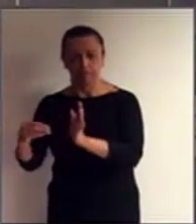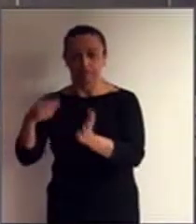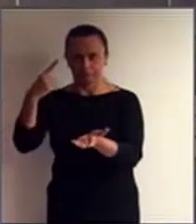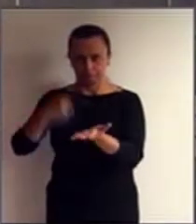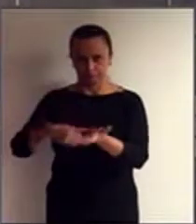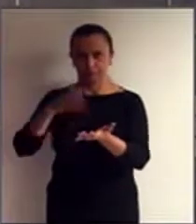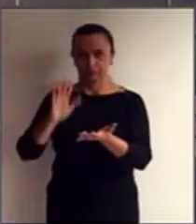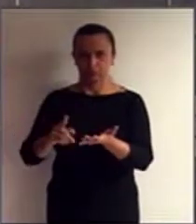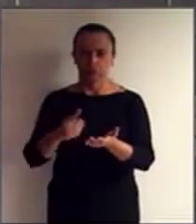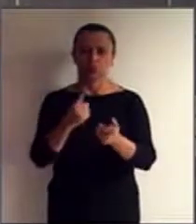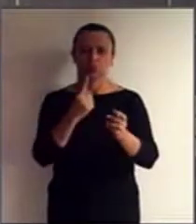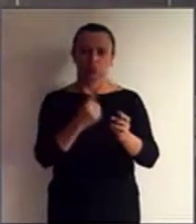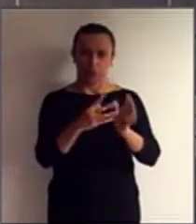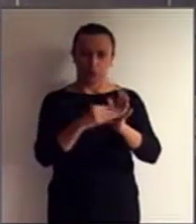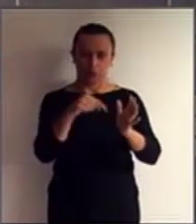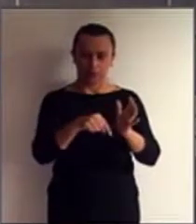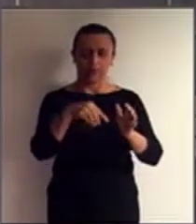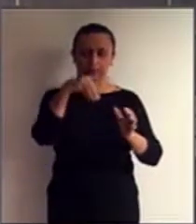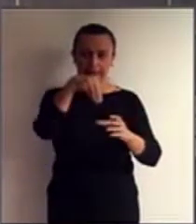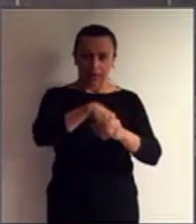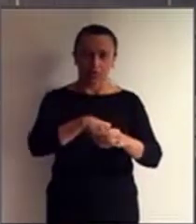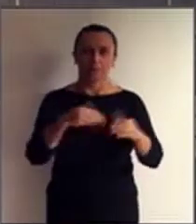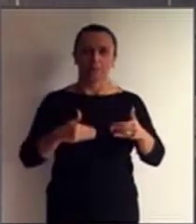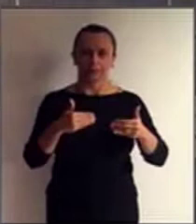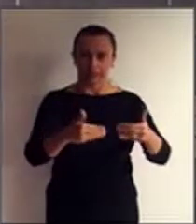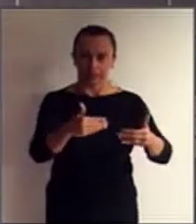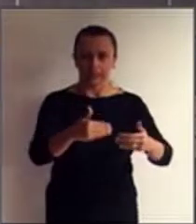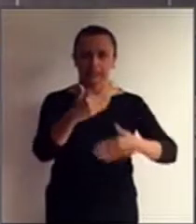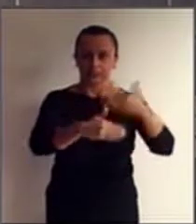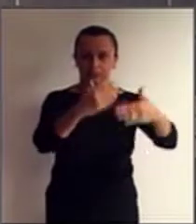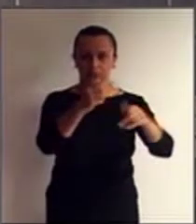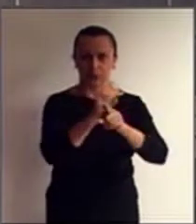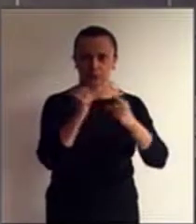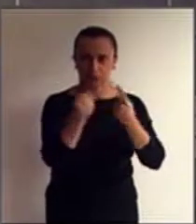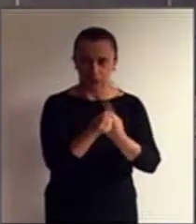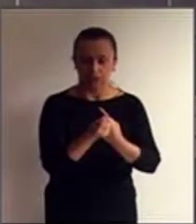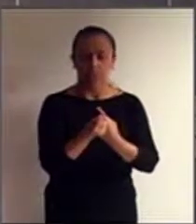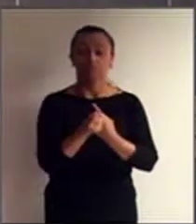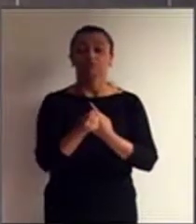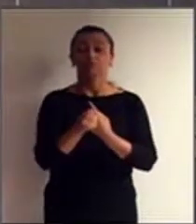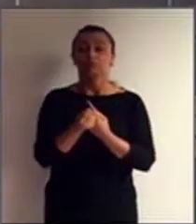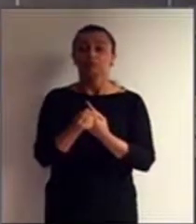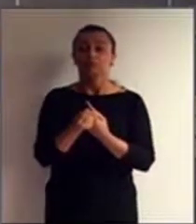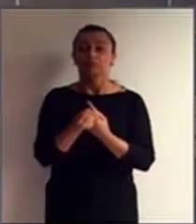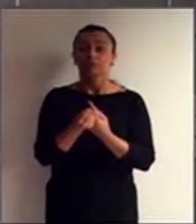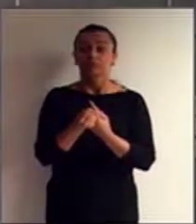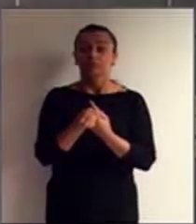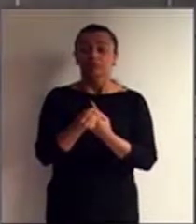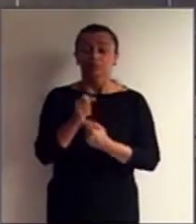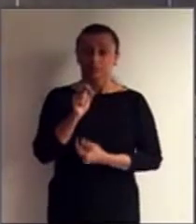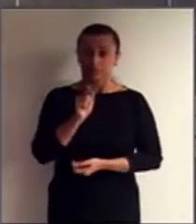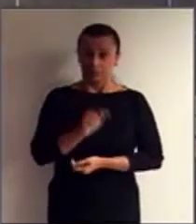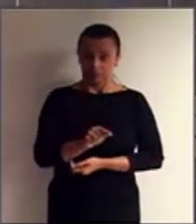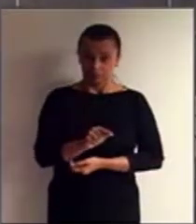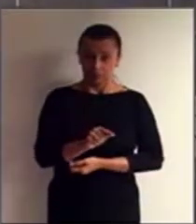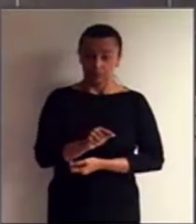um no Ministério do Desenvolvimento Social, que diz respeito ao